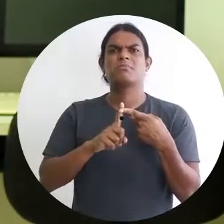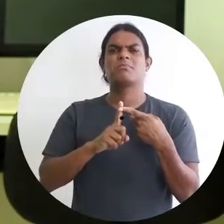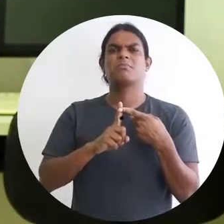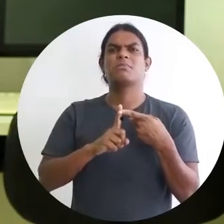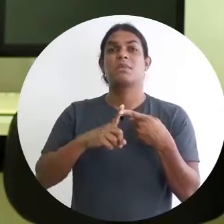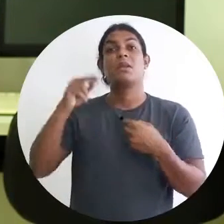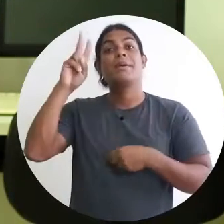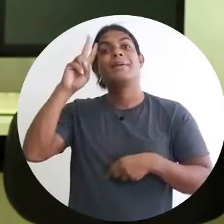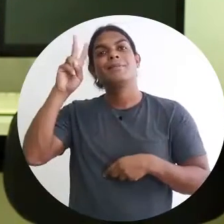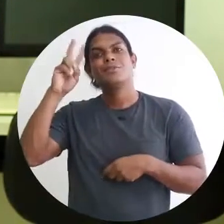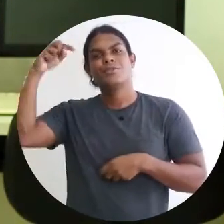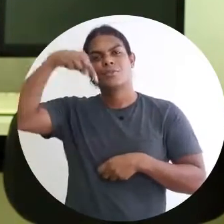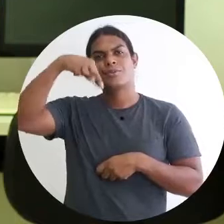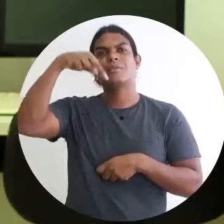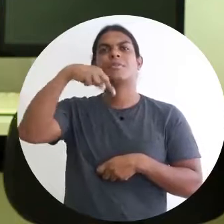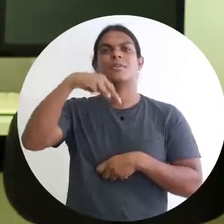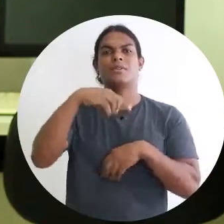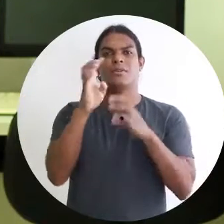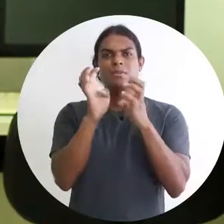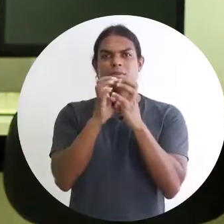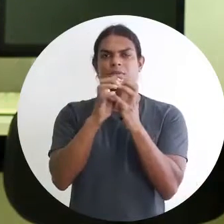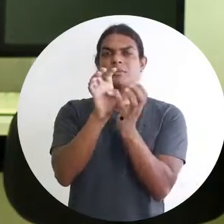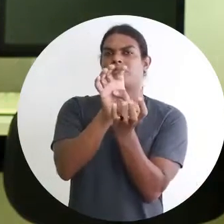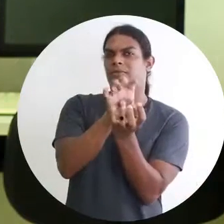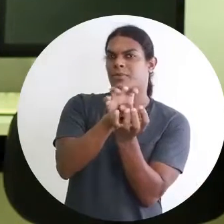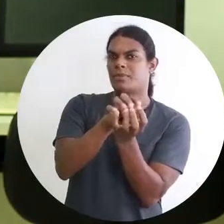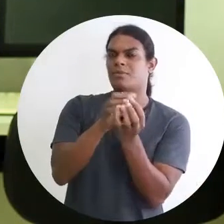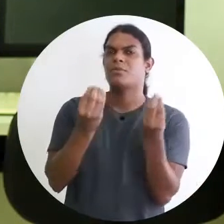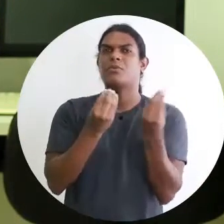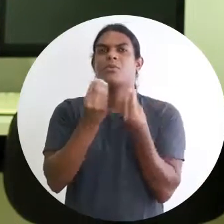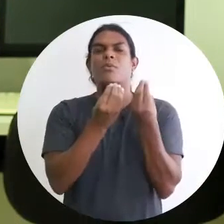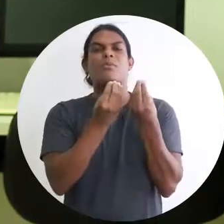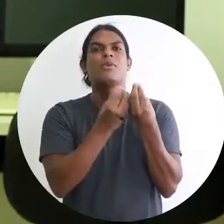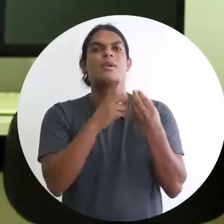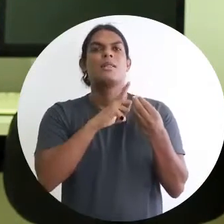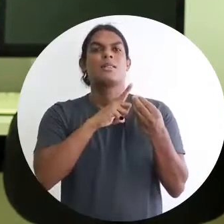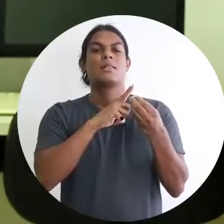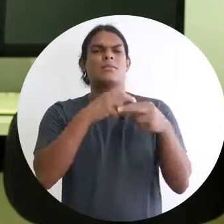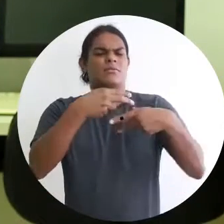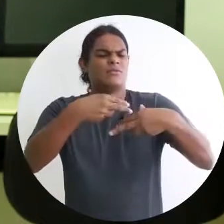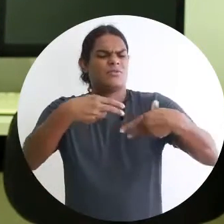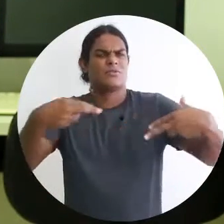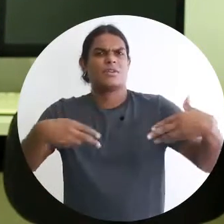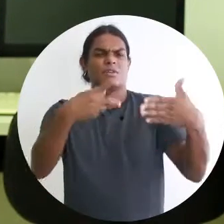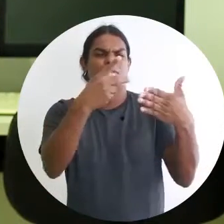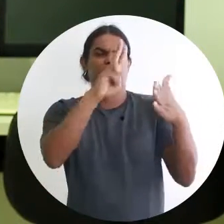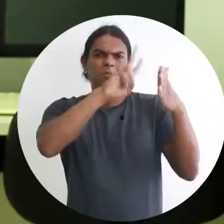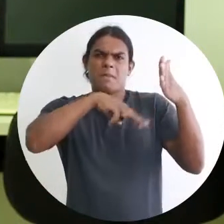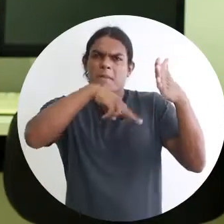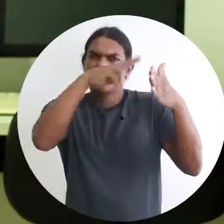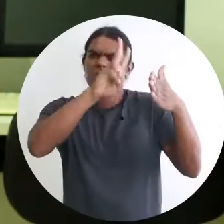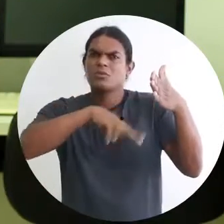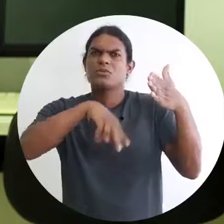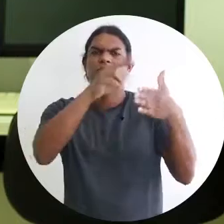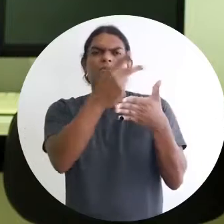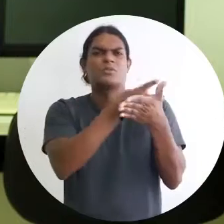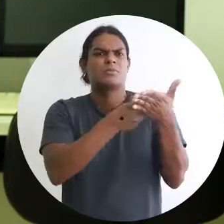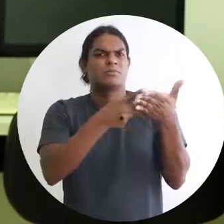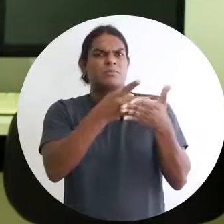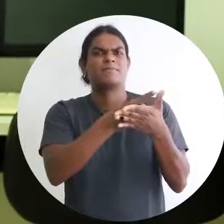nossa região, como quadros e pinturas regionais feitos por artistas internacionais. Certo?